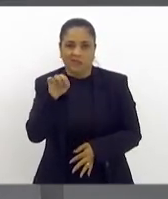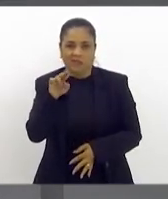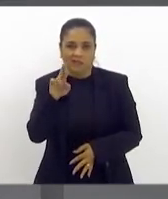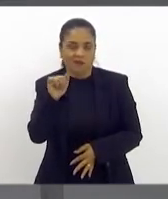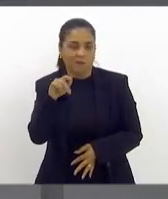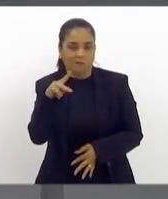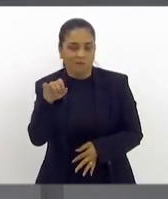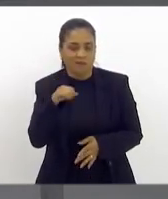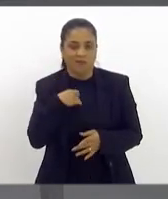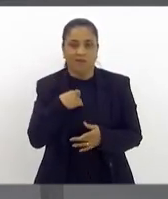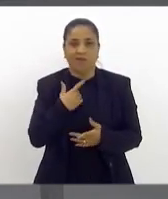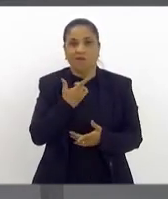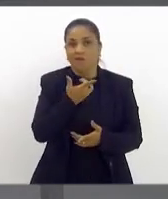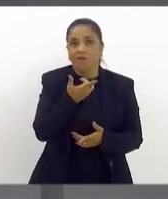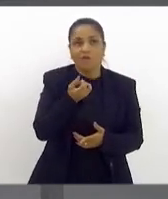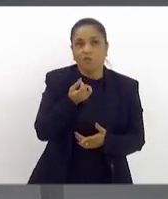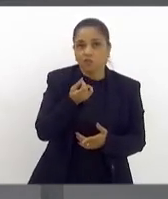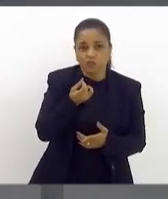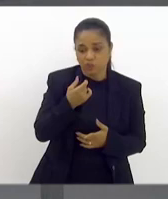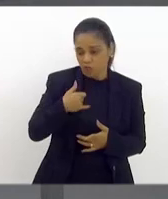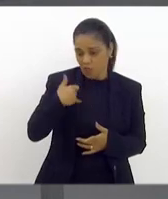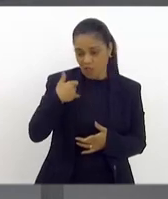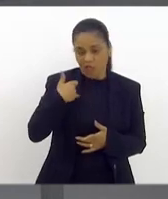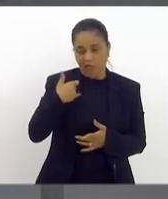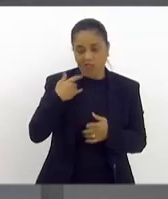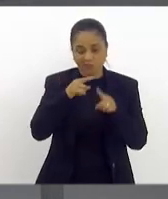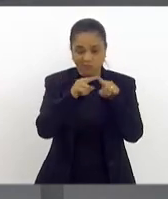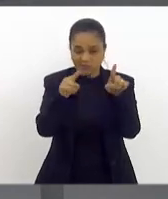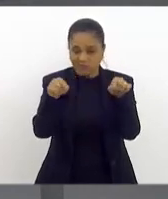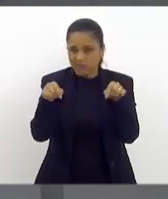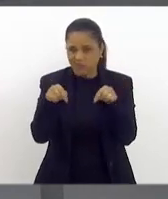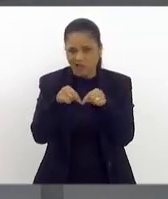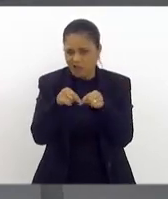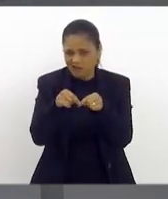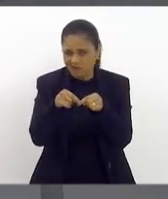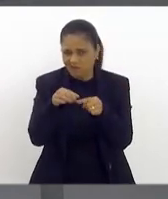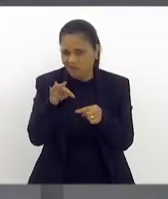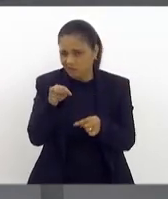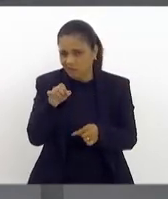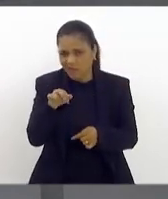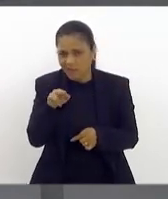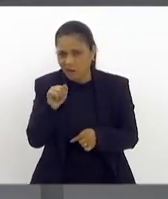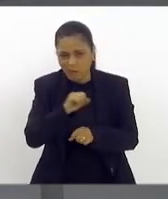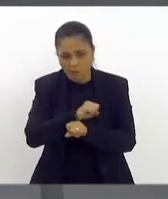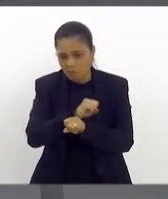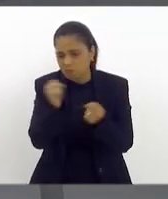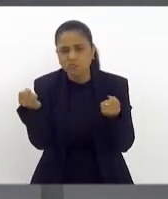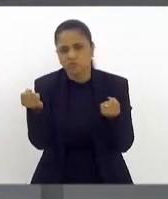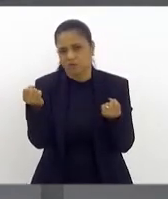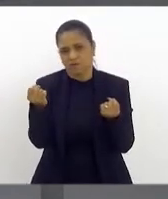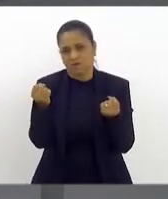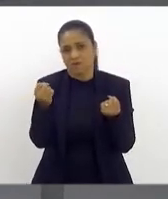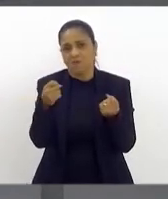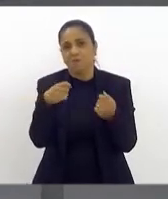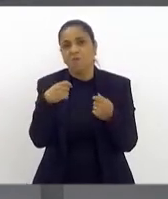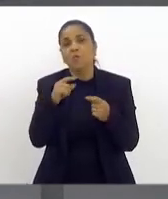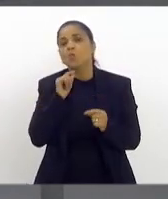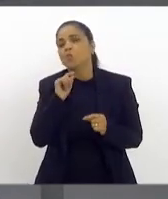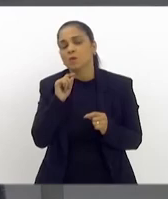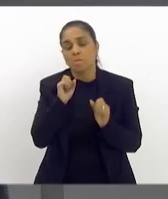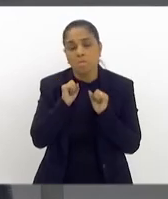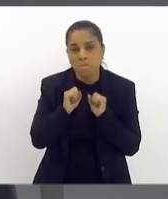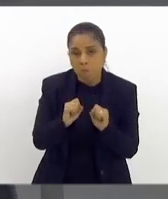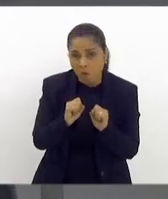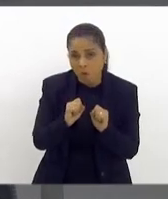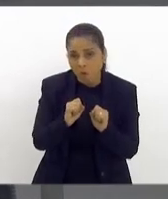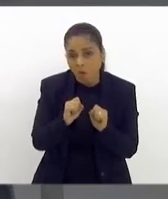ficar com o autista de 20 anos dentro da sala de terapia. Isso é impossível. E o que pode, de fato,